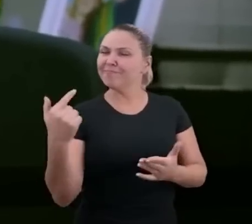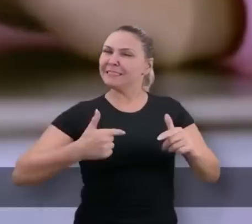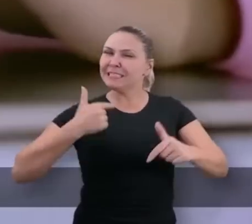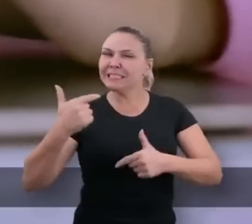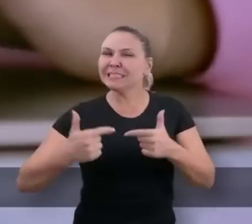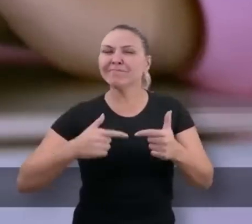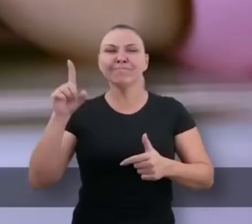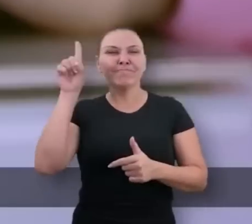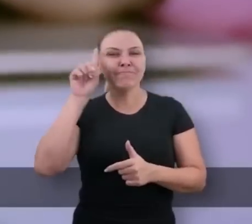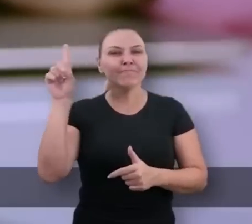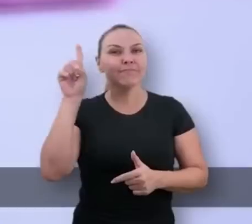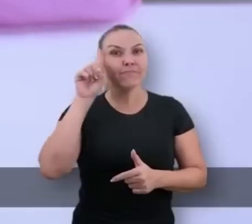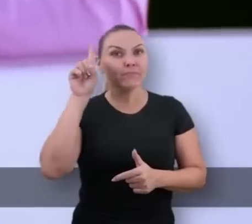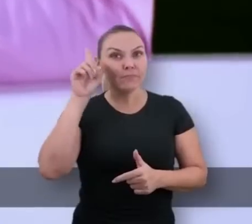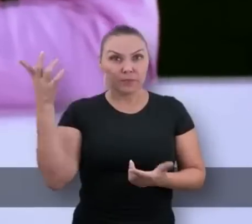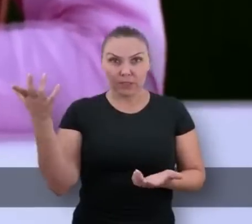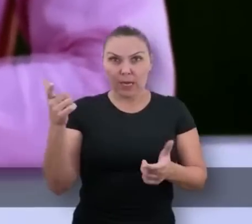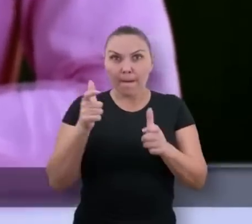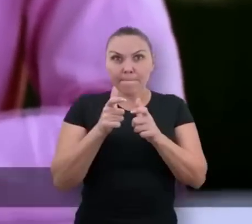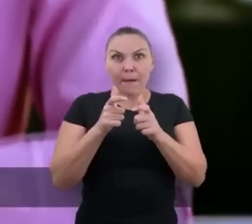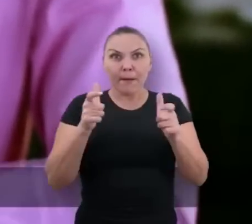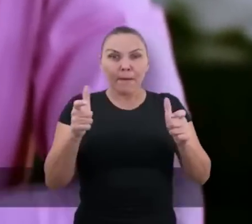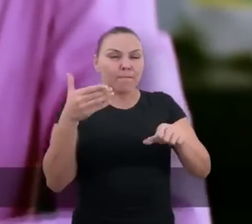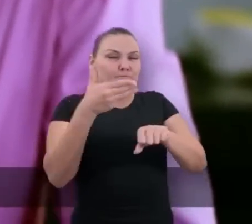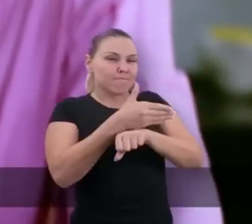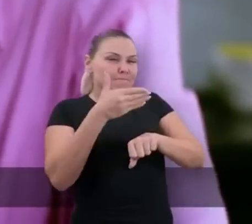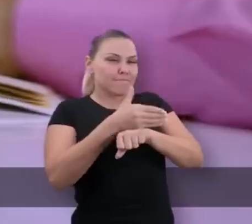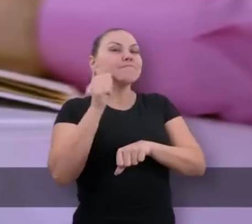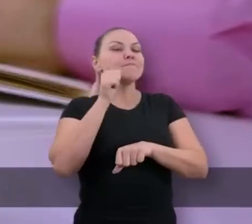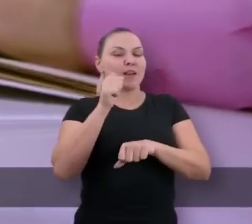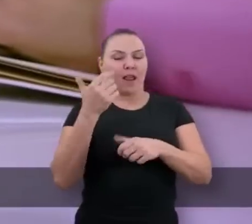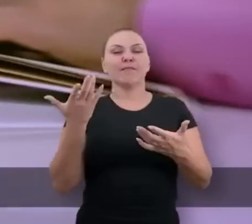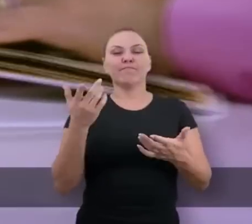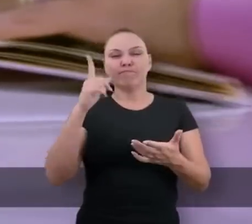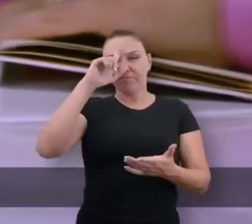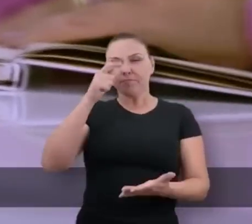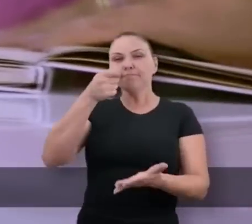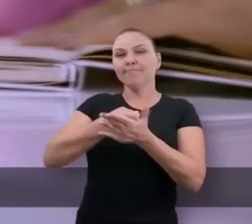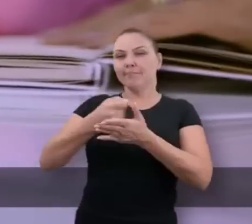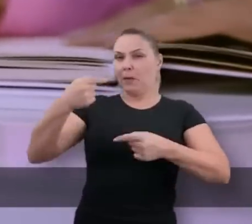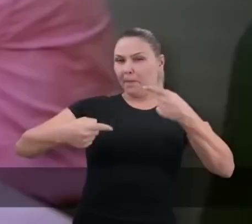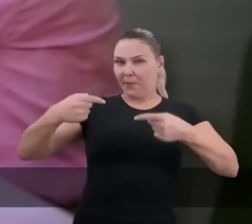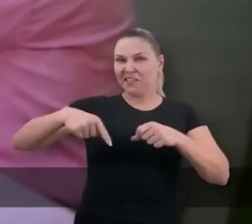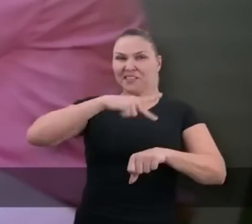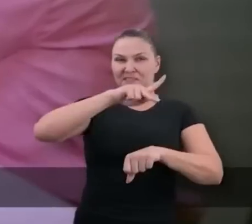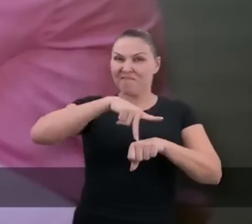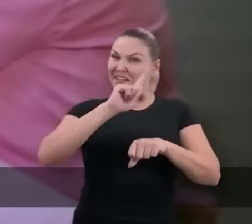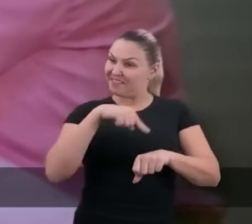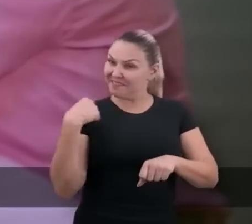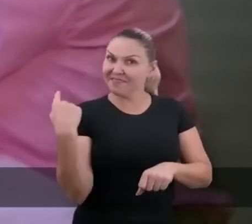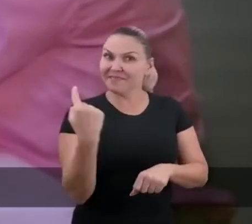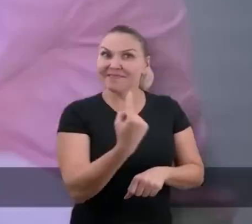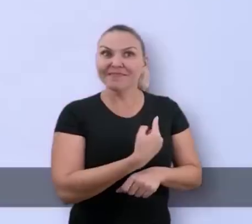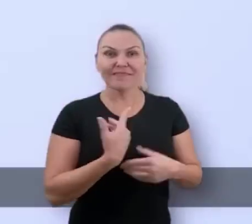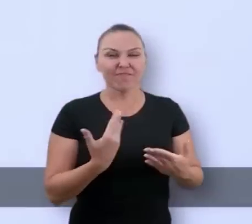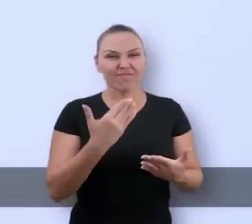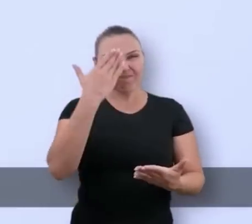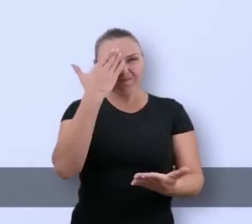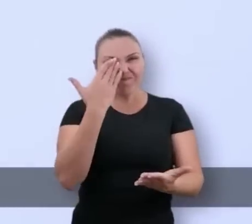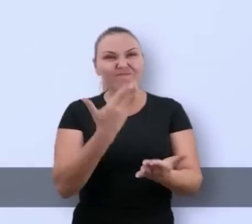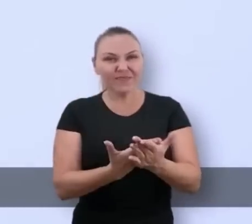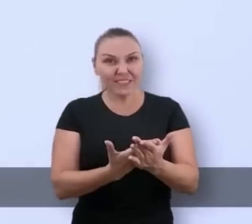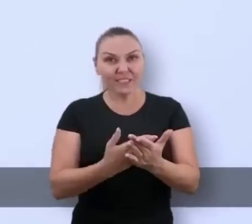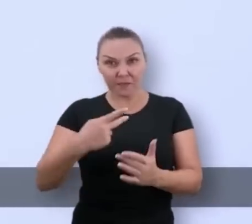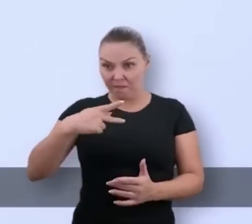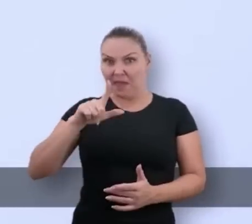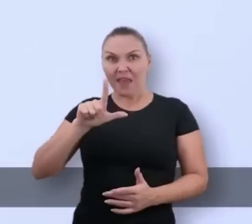trabalhar todos os dias para aumentar a participação da mulher nas decisões políticas do nosso país. Eu